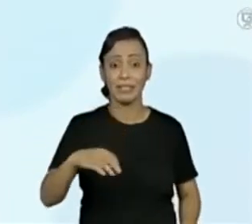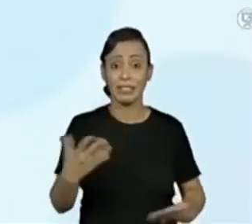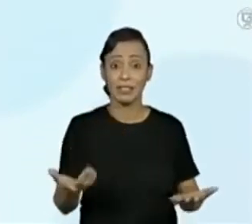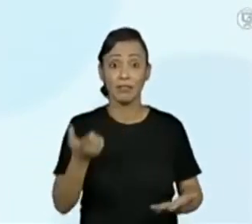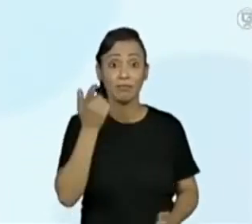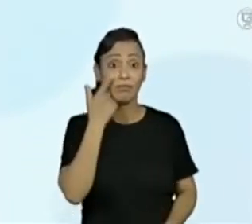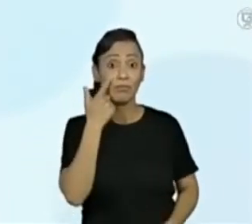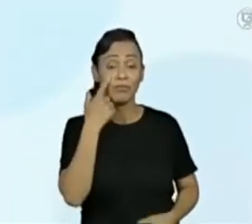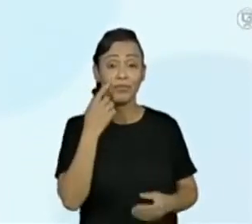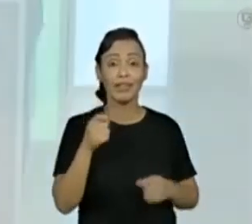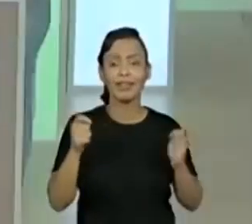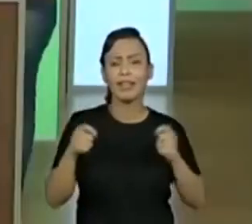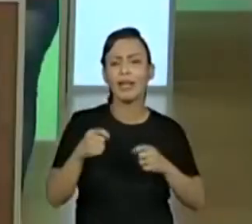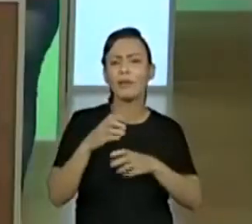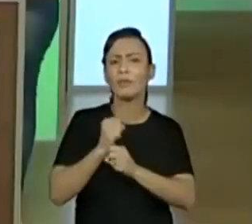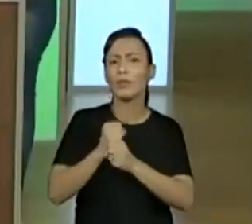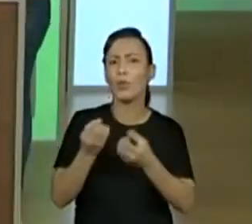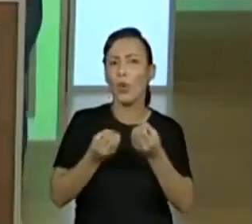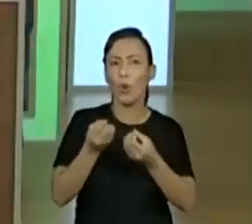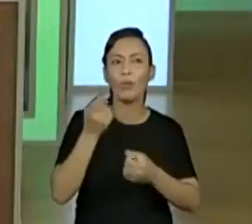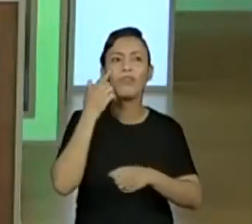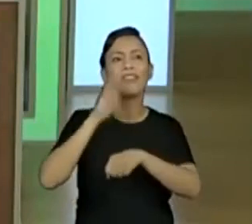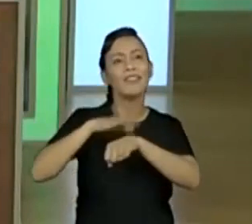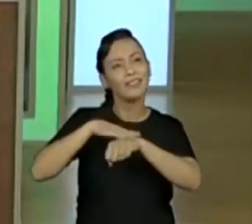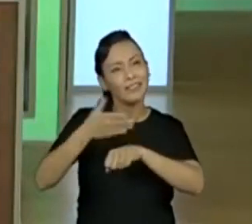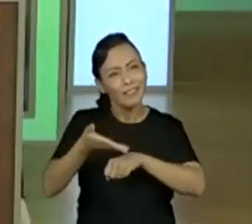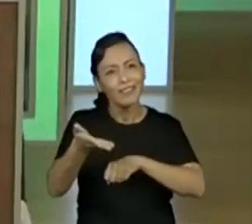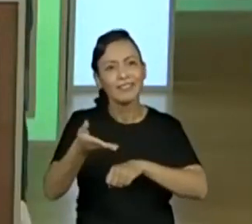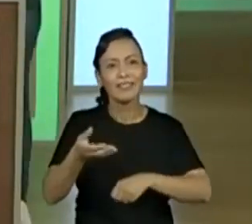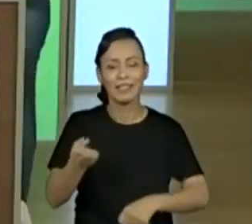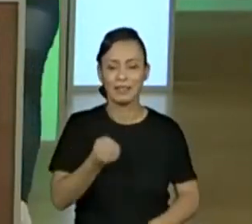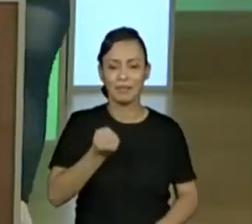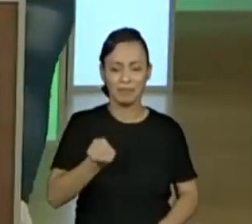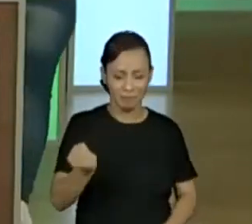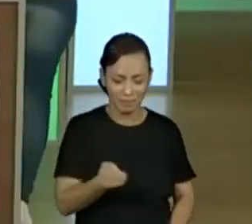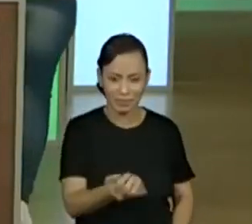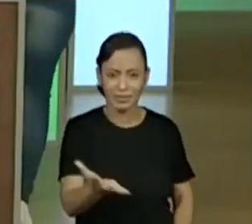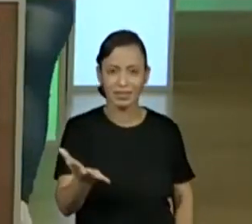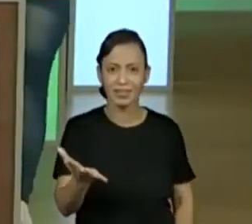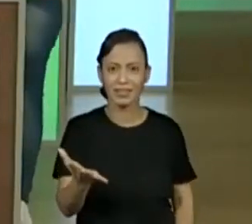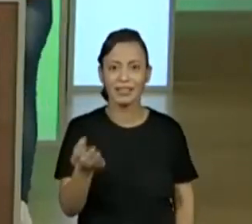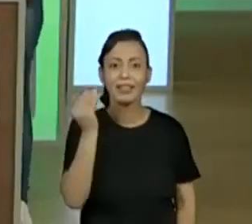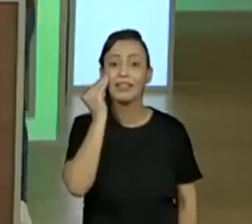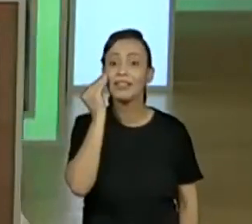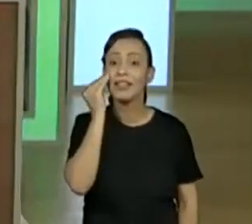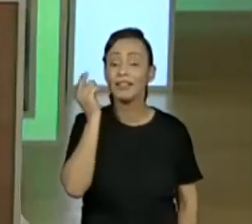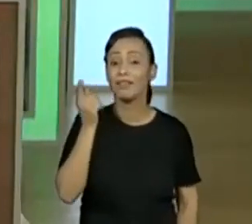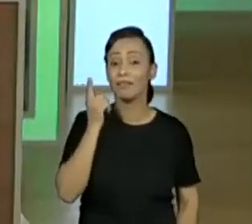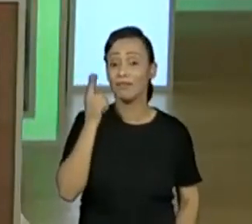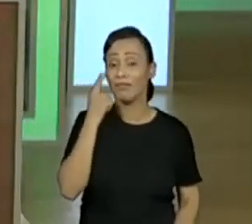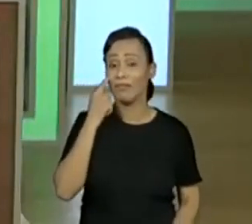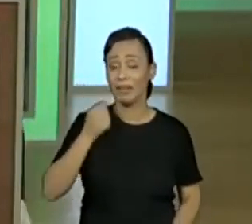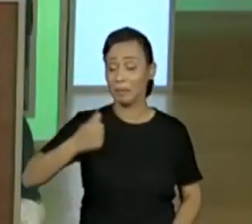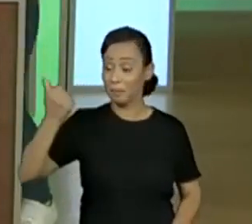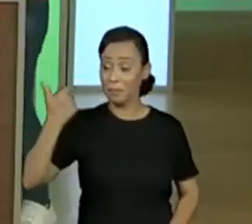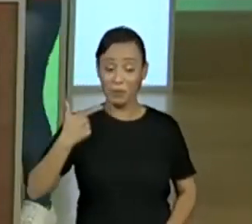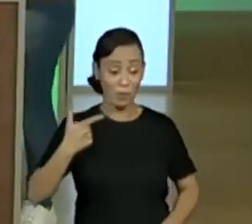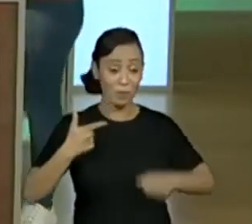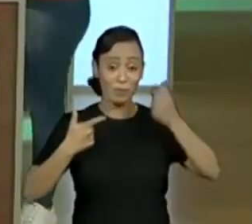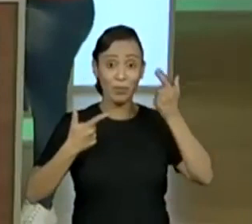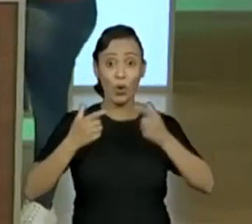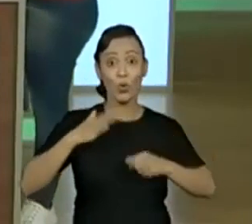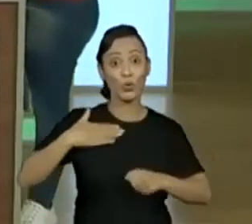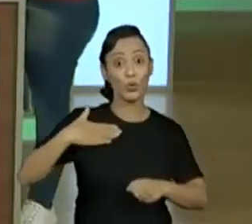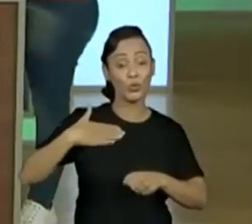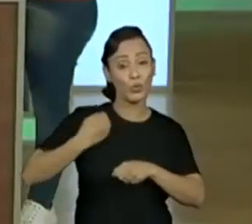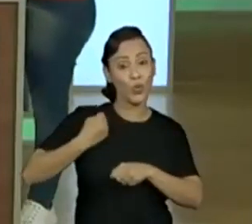jogando e eu jogando quanto é que dá? Vamos. E aí a vai ter que somar. Vamos ver quem tira o número maior, pessoal? Só para a gente... Eu vou colocar de volta,